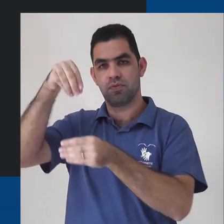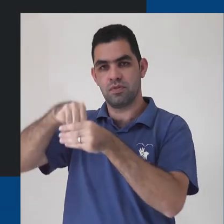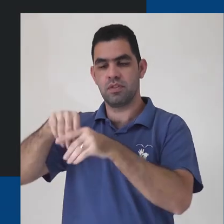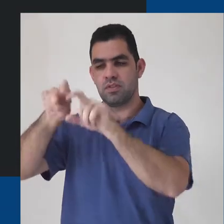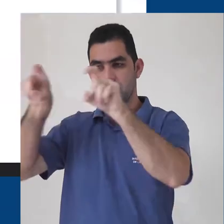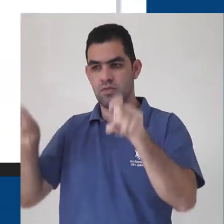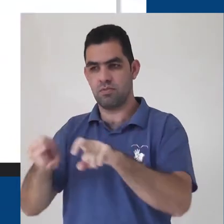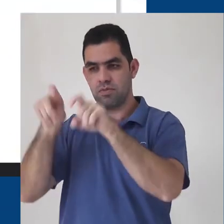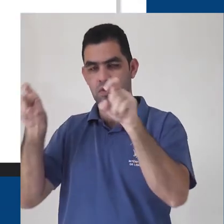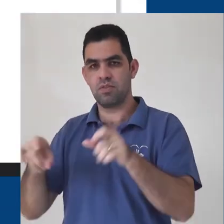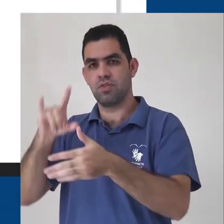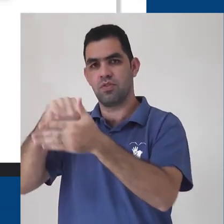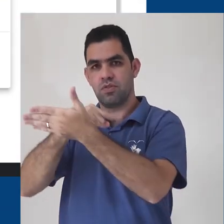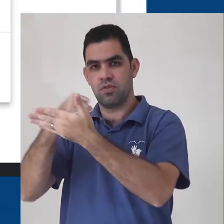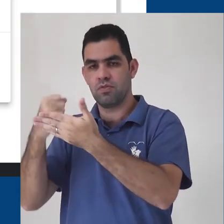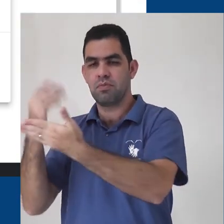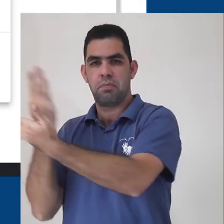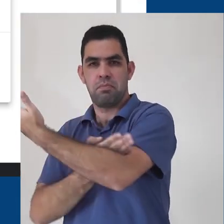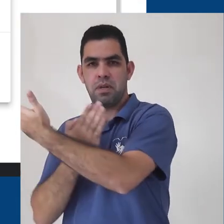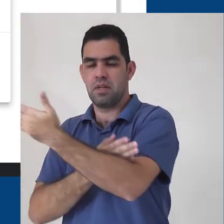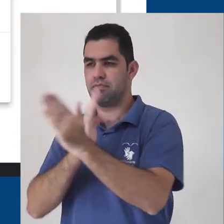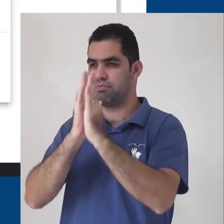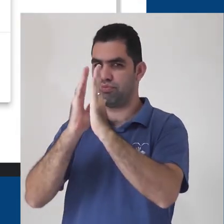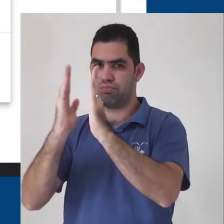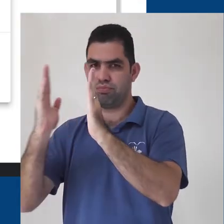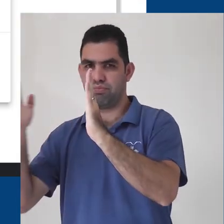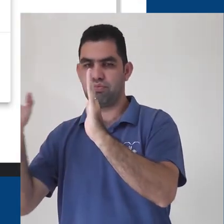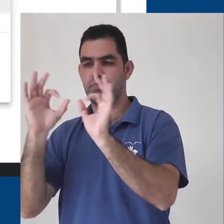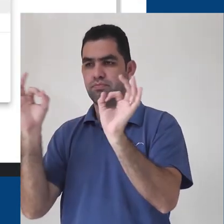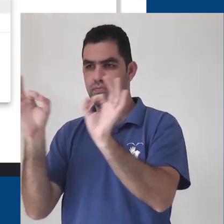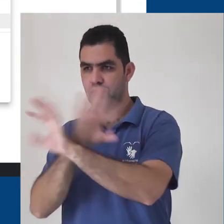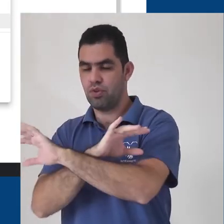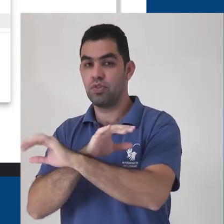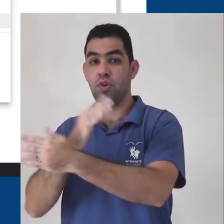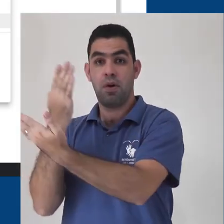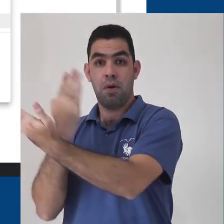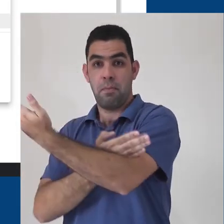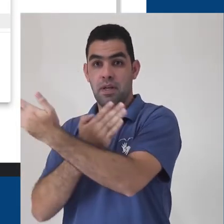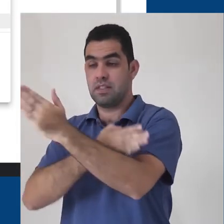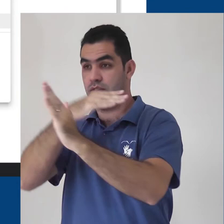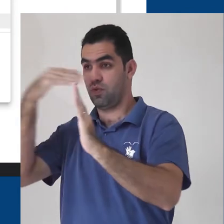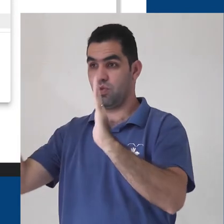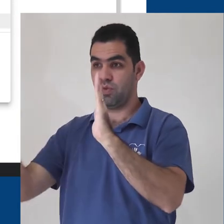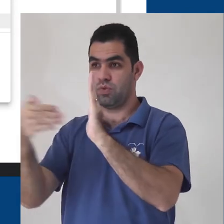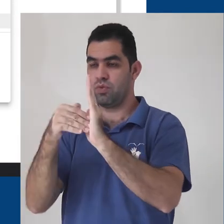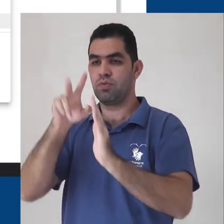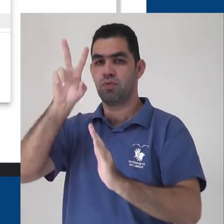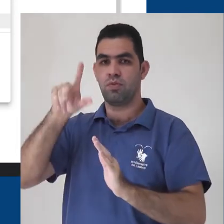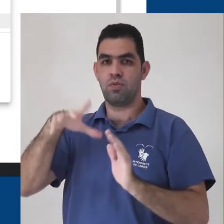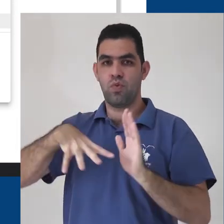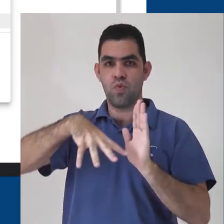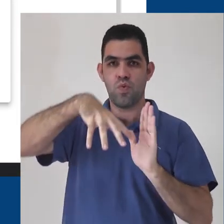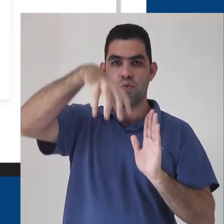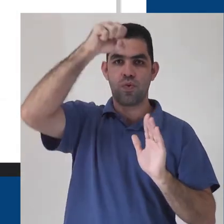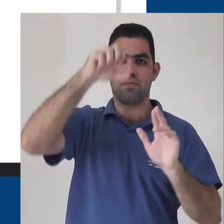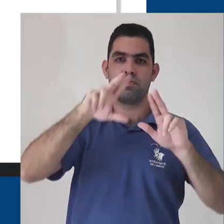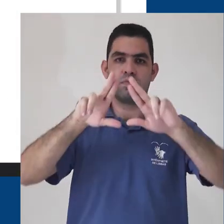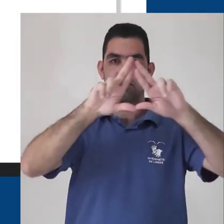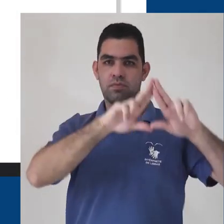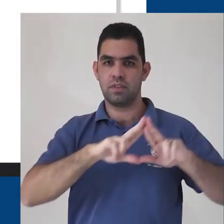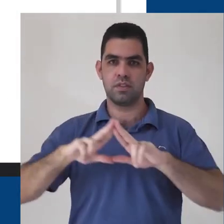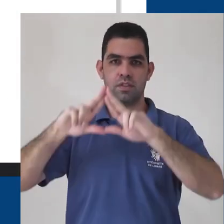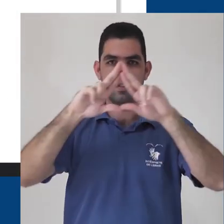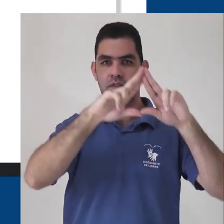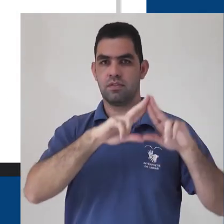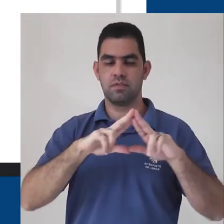computador. E depois, o processo é o mesmo de fazer upload de arquivos, só que em vez de fazer upload de arquivos, selecionamos